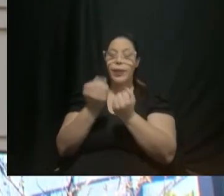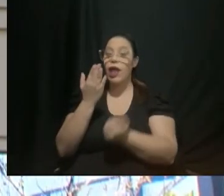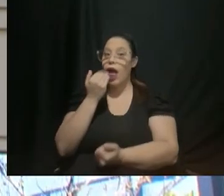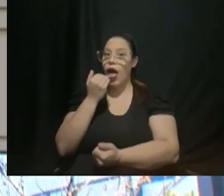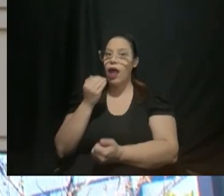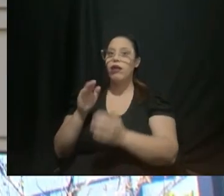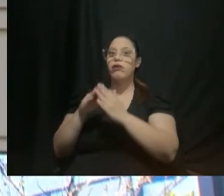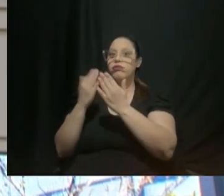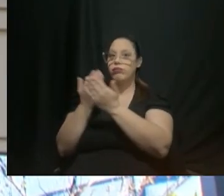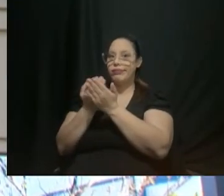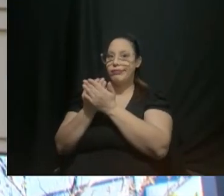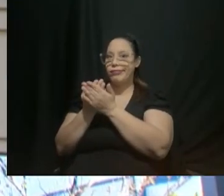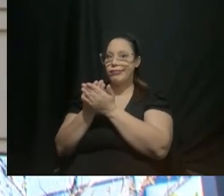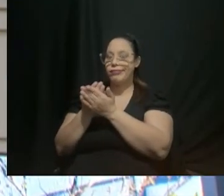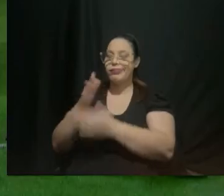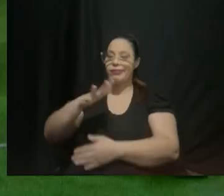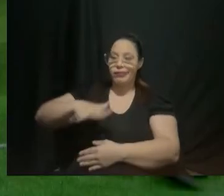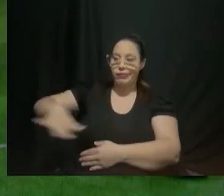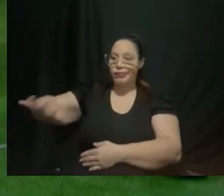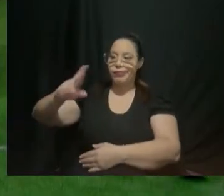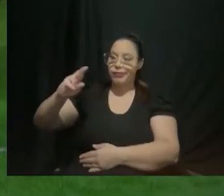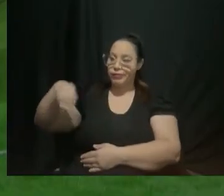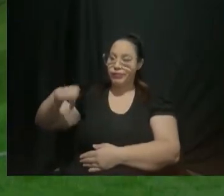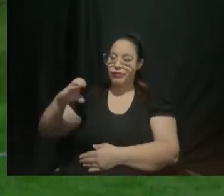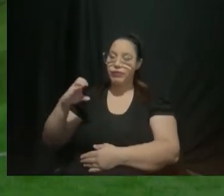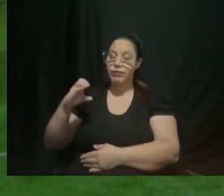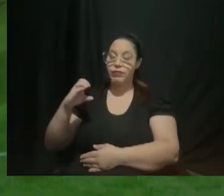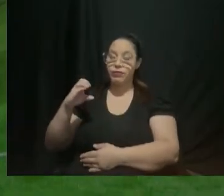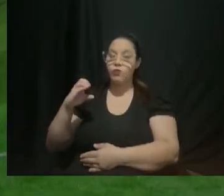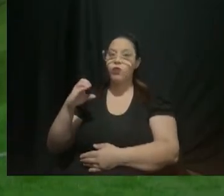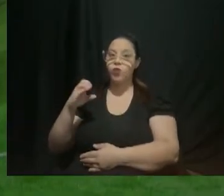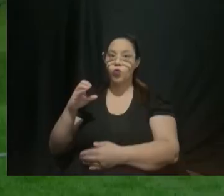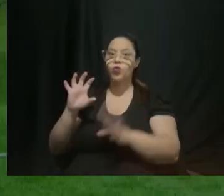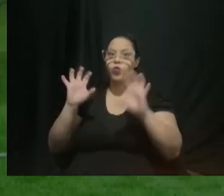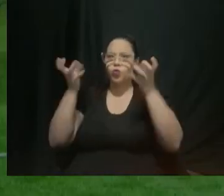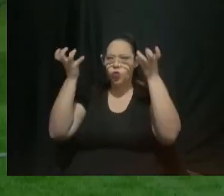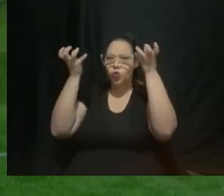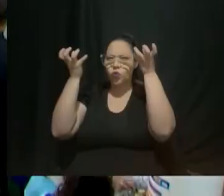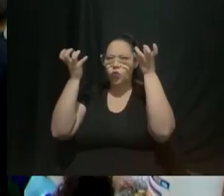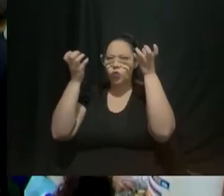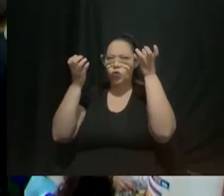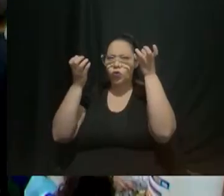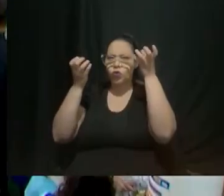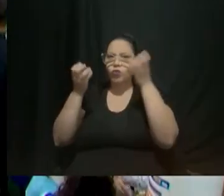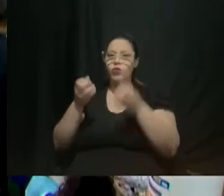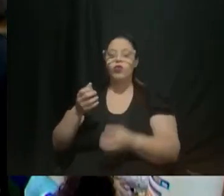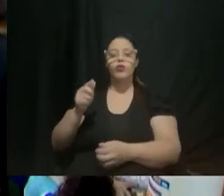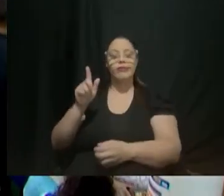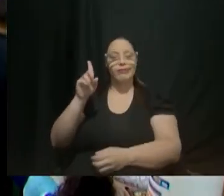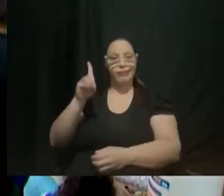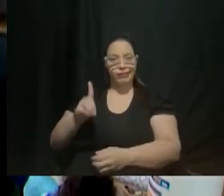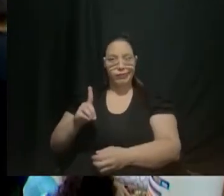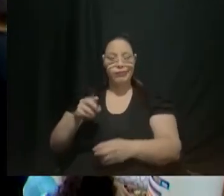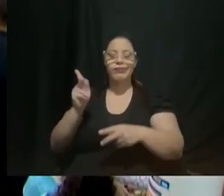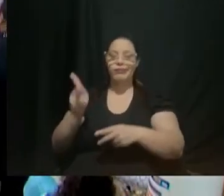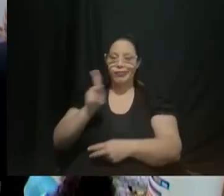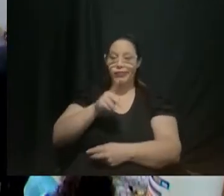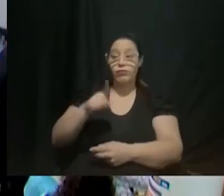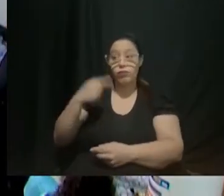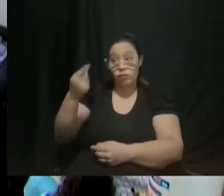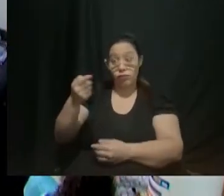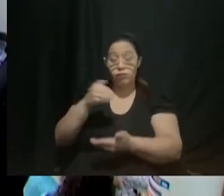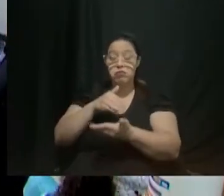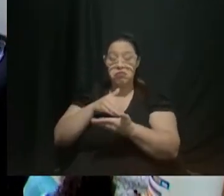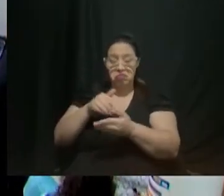região metropolitana de Campinas O evento contou com a participação de gestores, professores e demais profissionais da área de